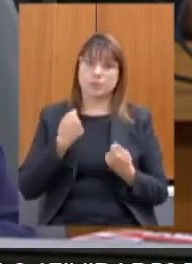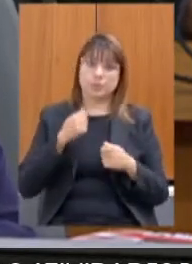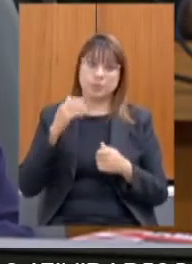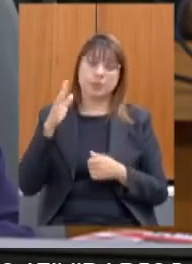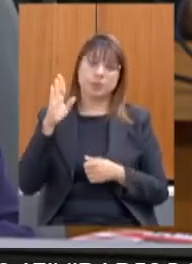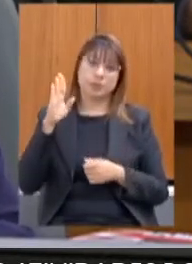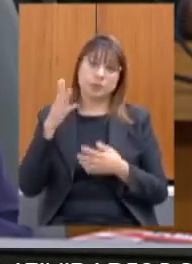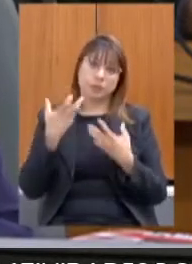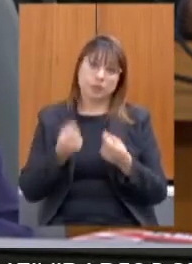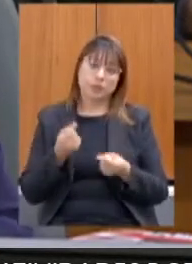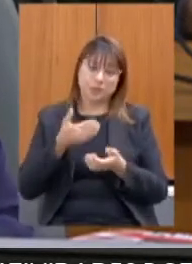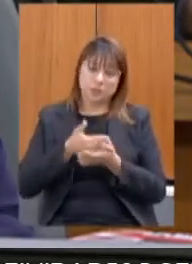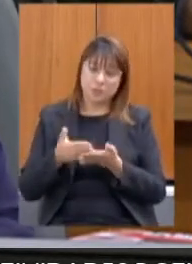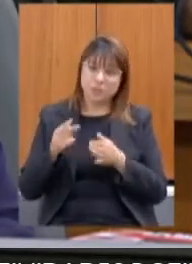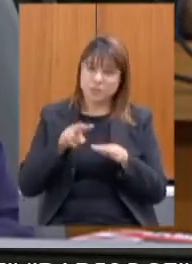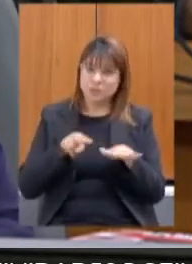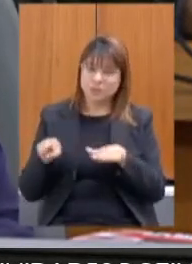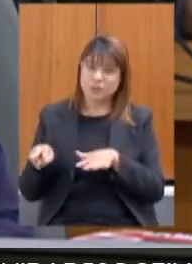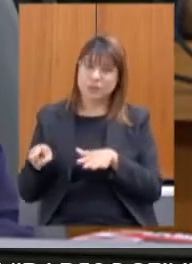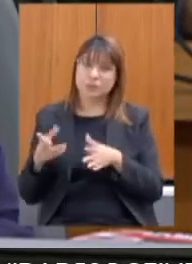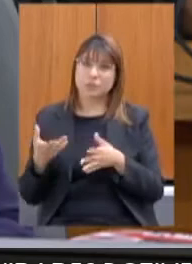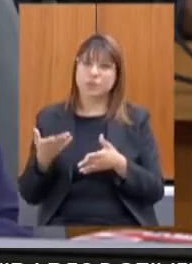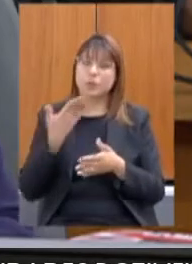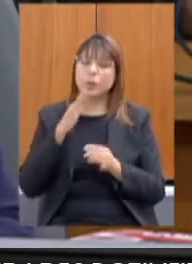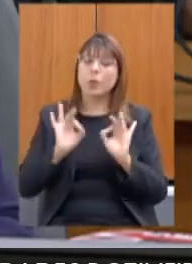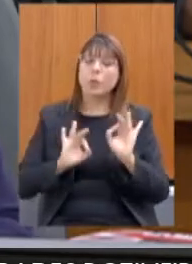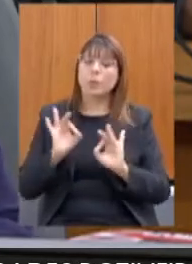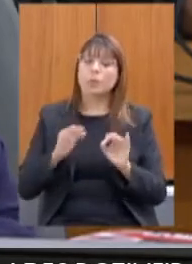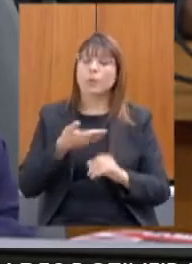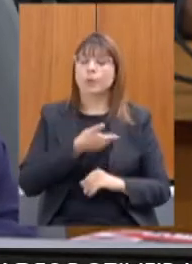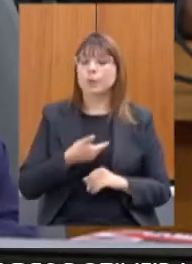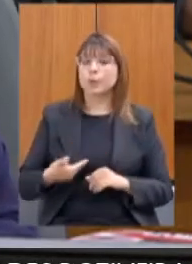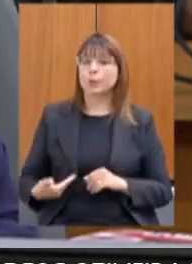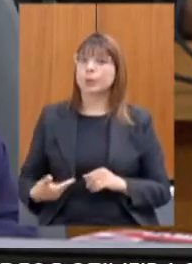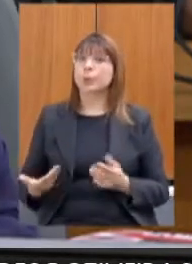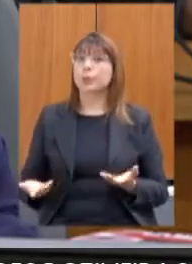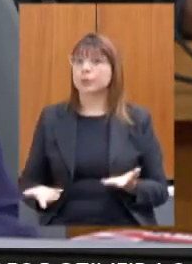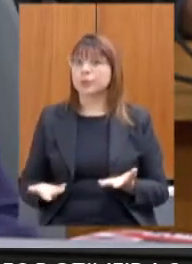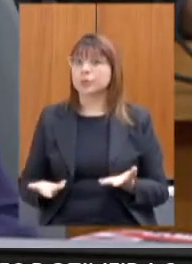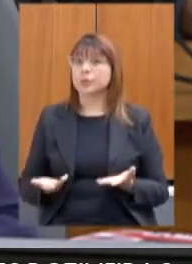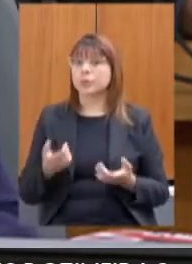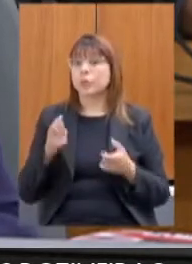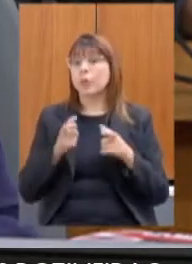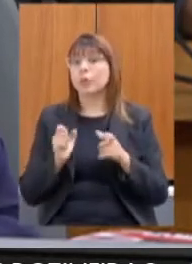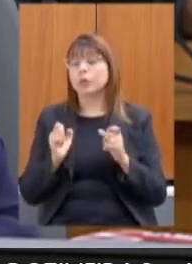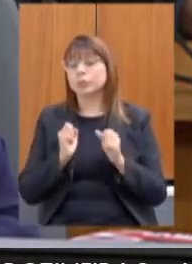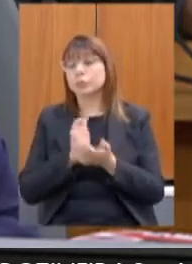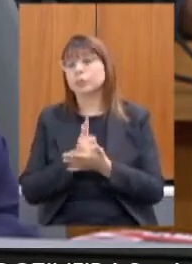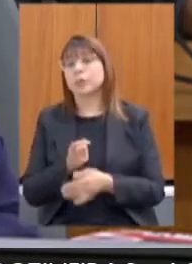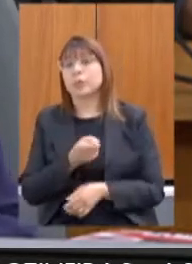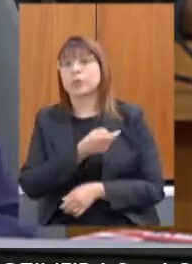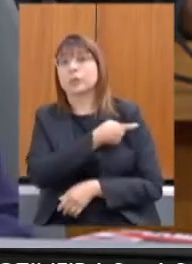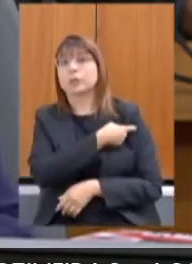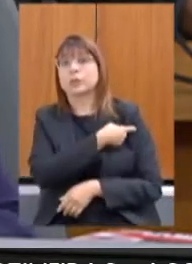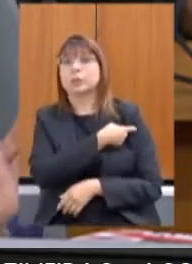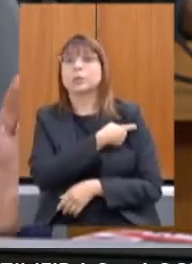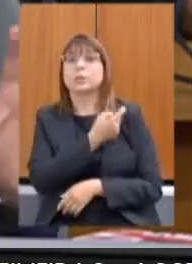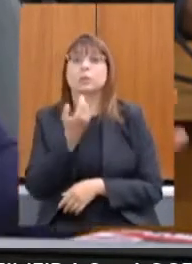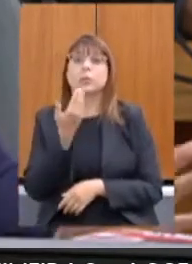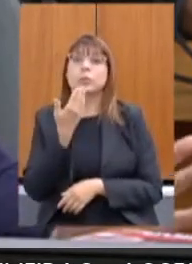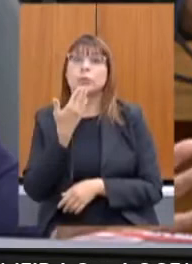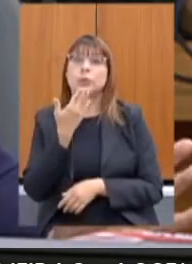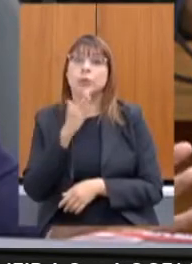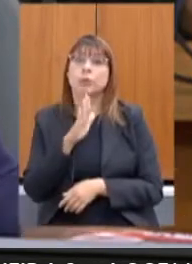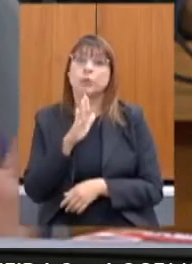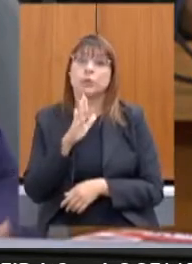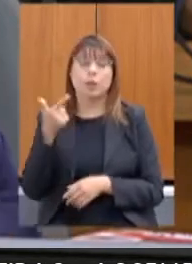no início da semana, exatamente qual era o plano do governo, onde vai comprar vacina, qual é o plano, ainda é outra